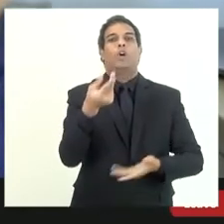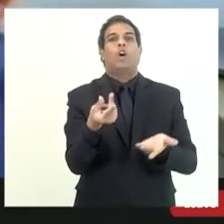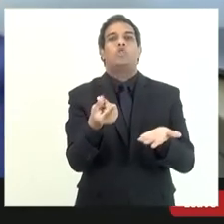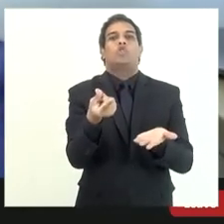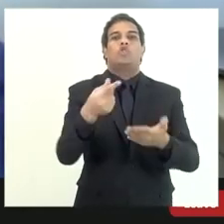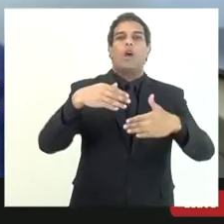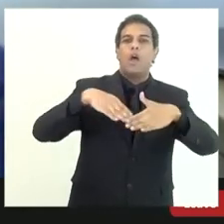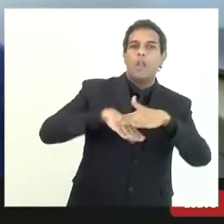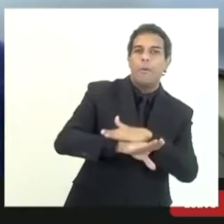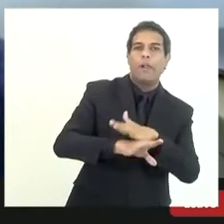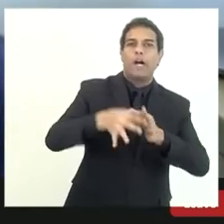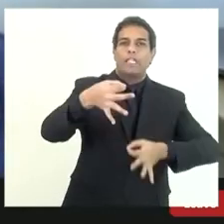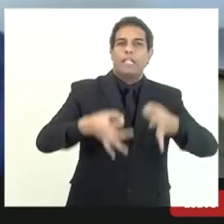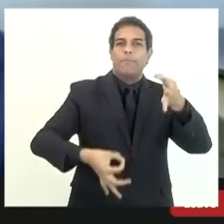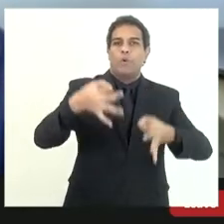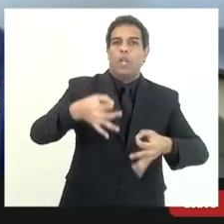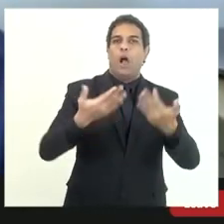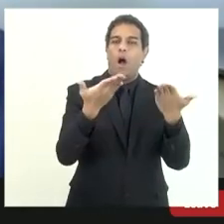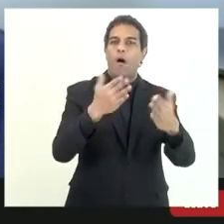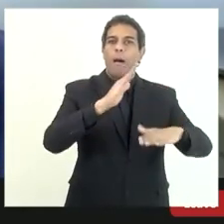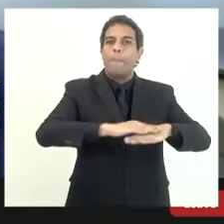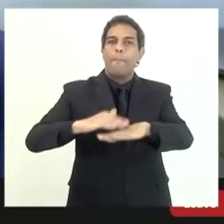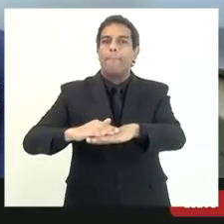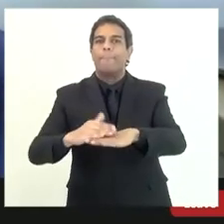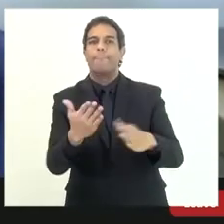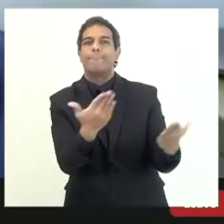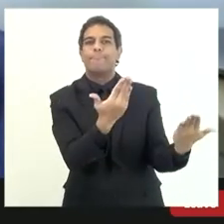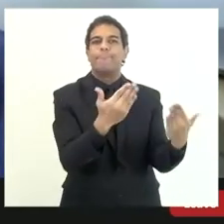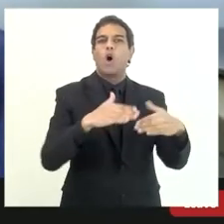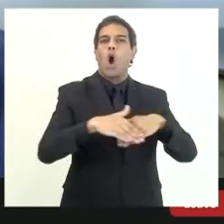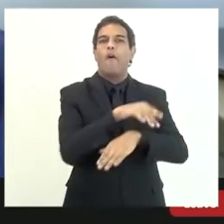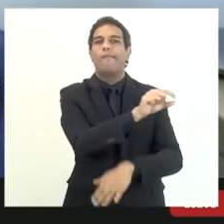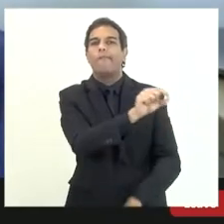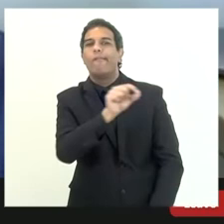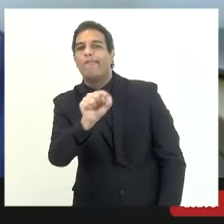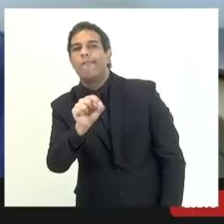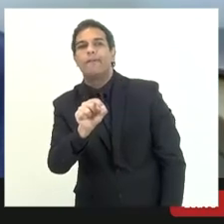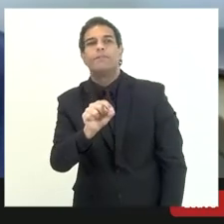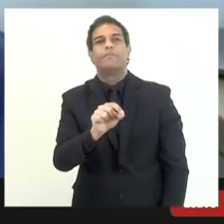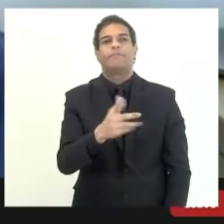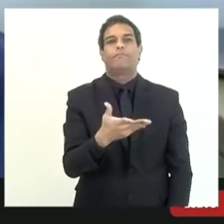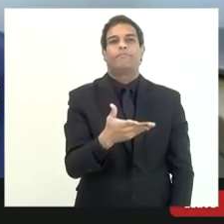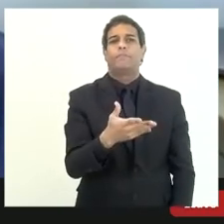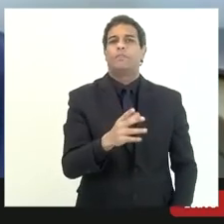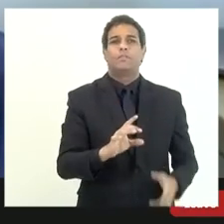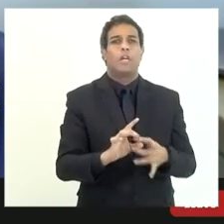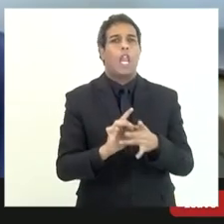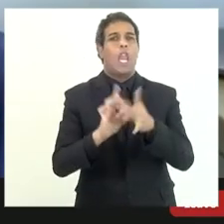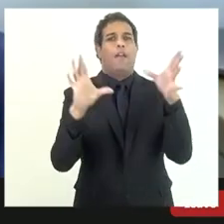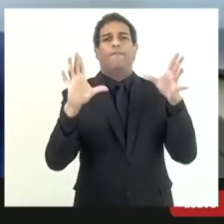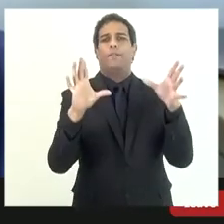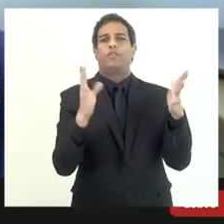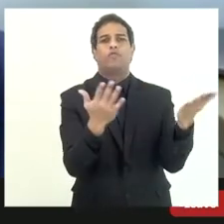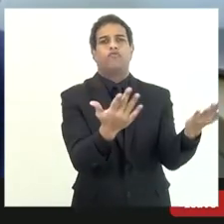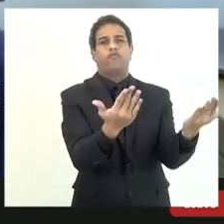tribunal e eles se mostraram absolutamente à disposição